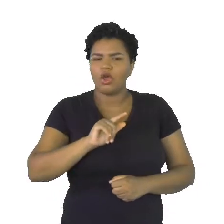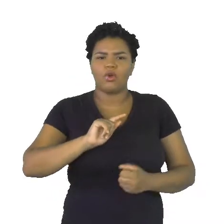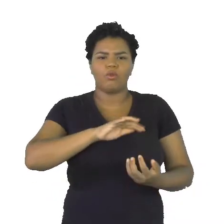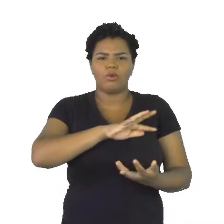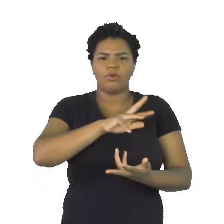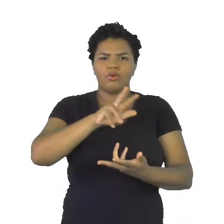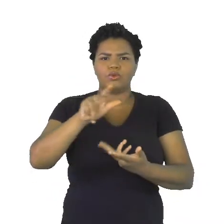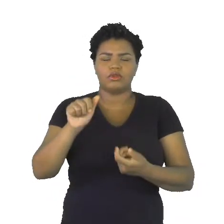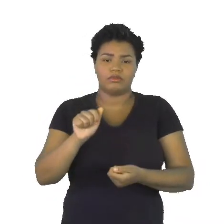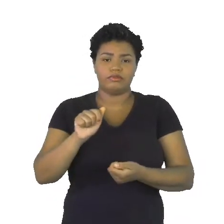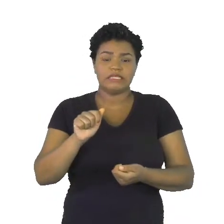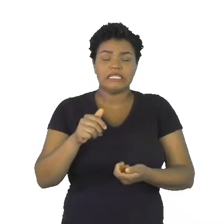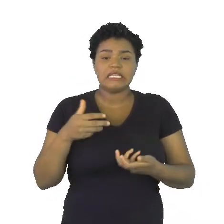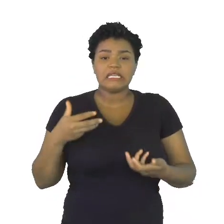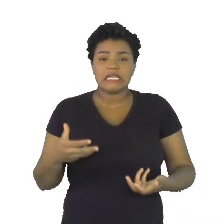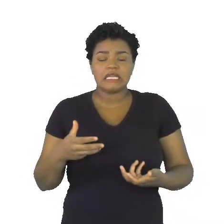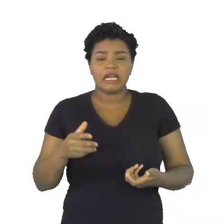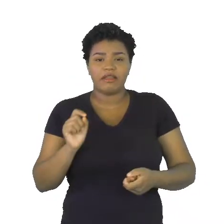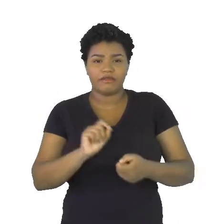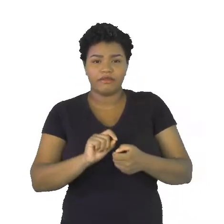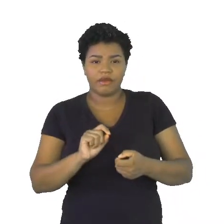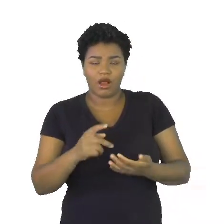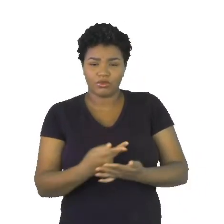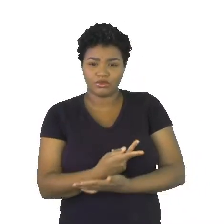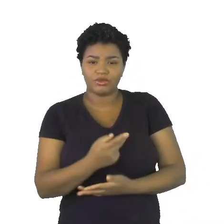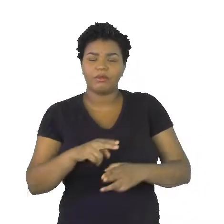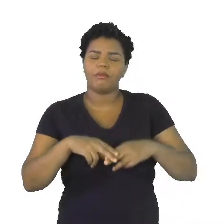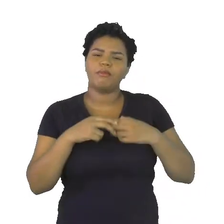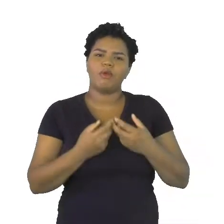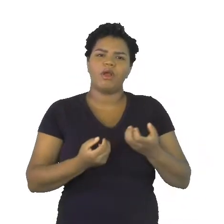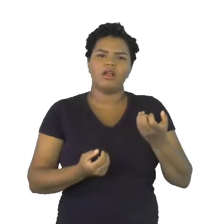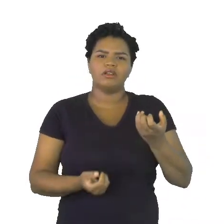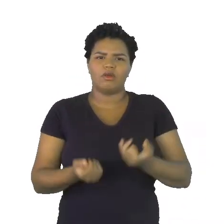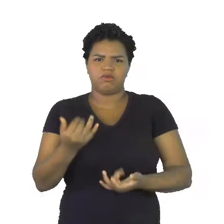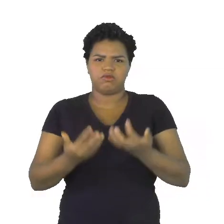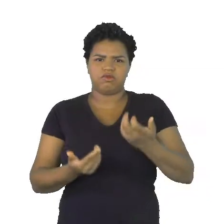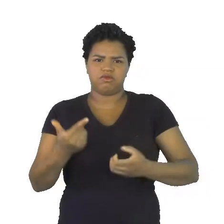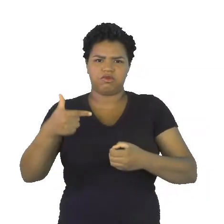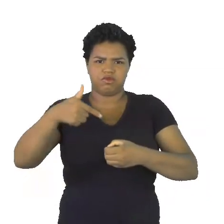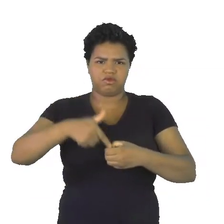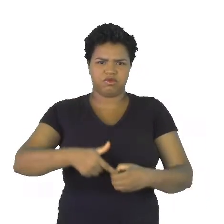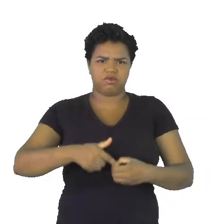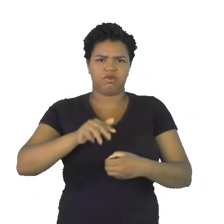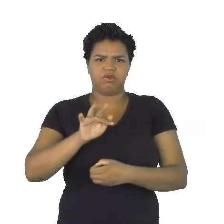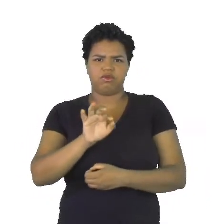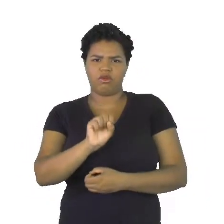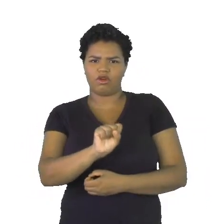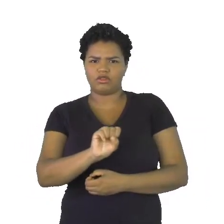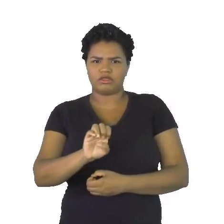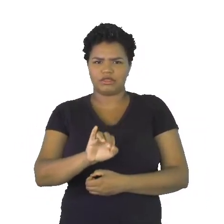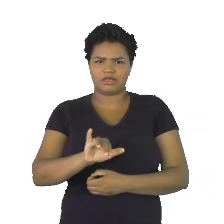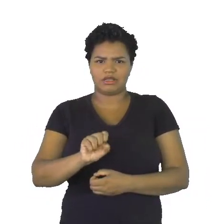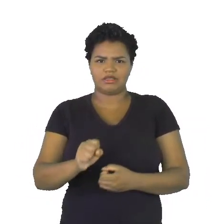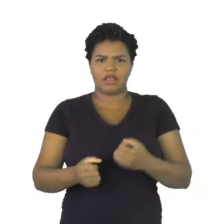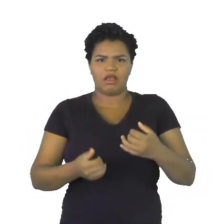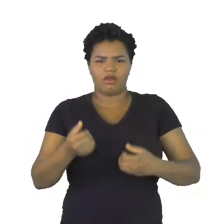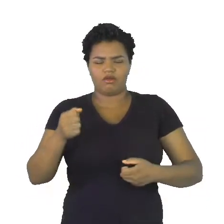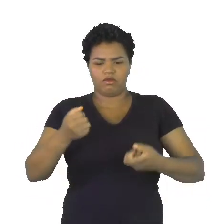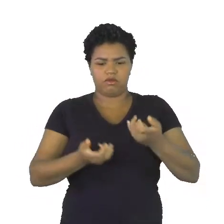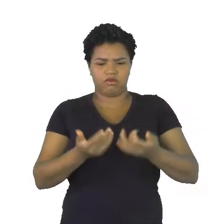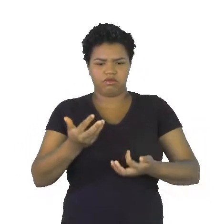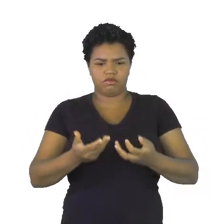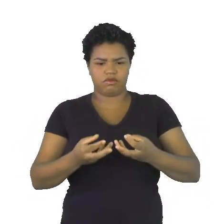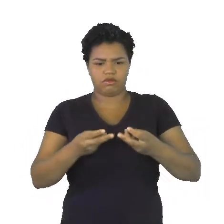é ali gerado principalmente pela queima de combustíveis fósseis que geram energia para as nossas